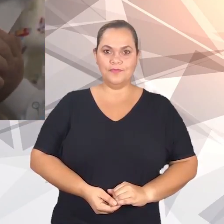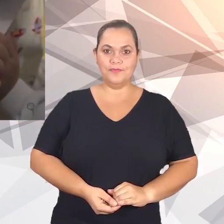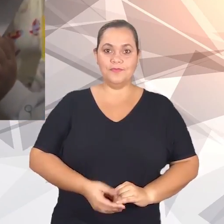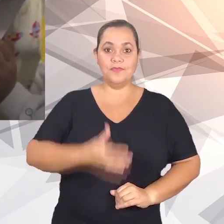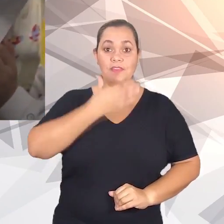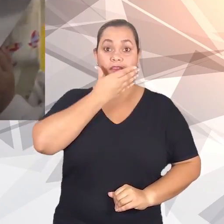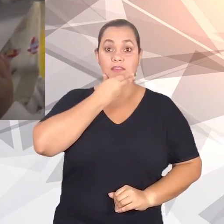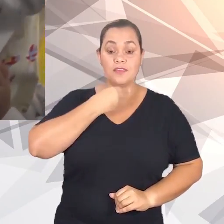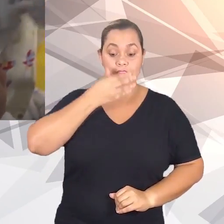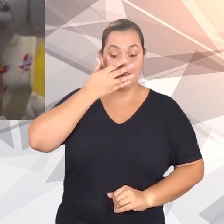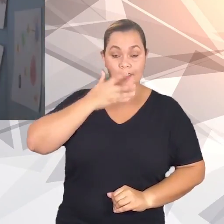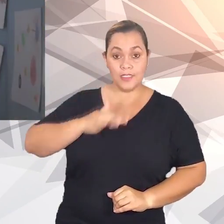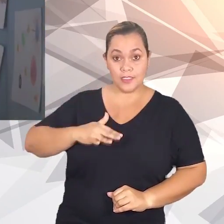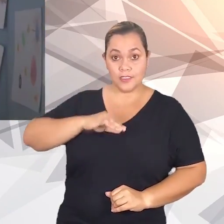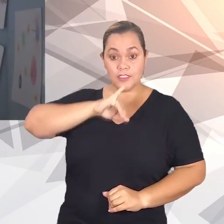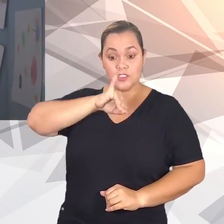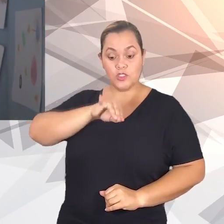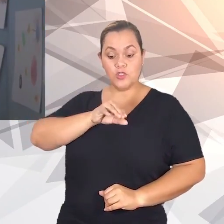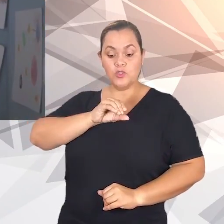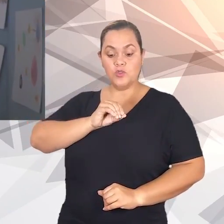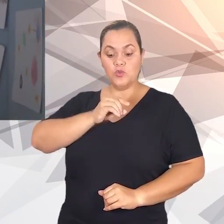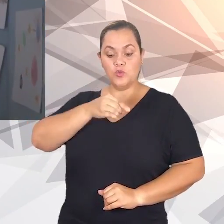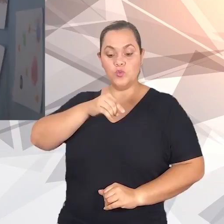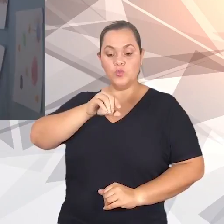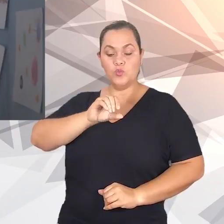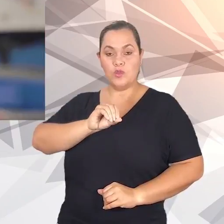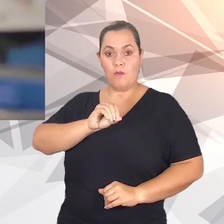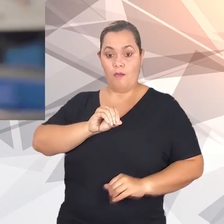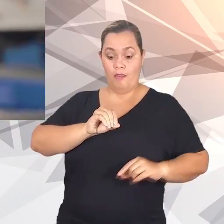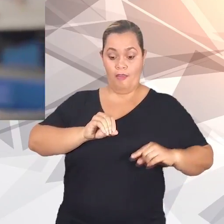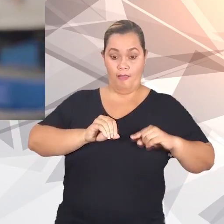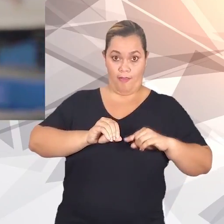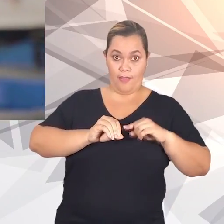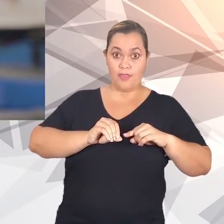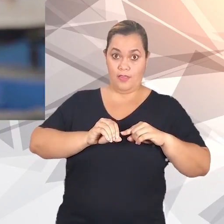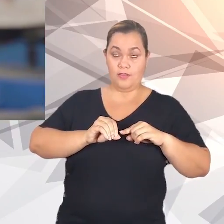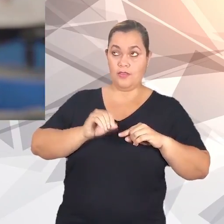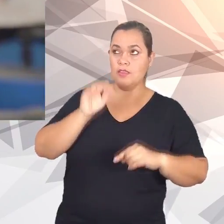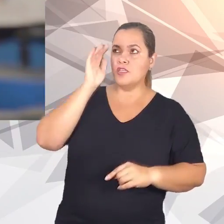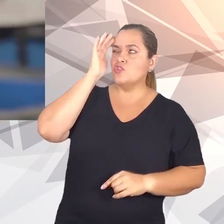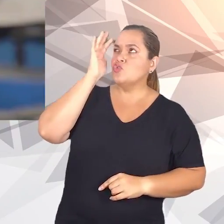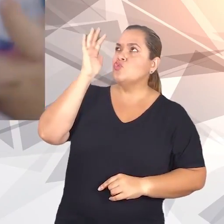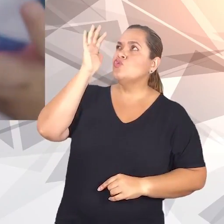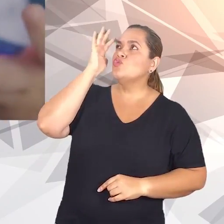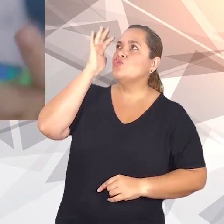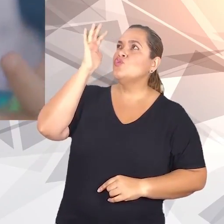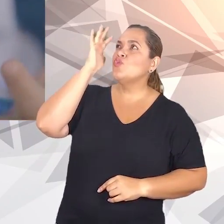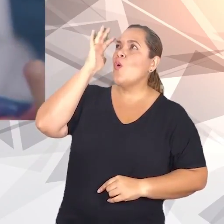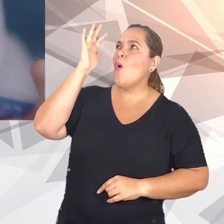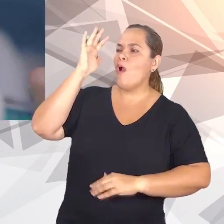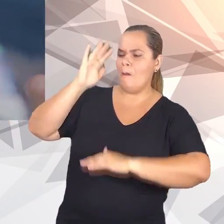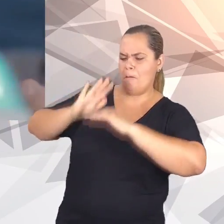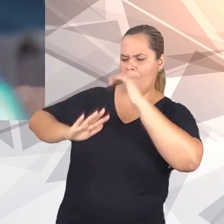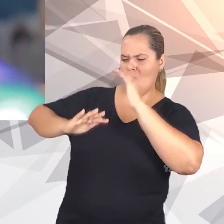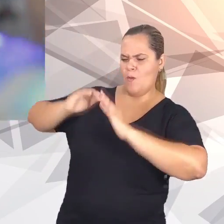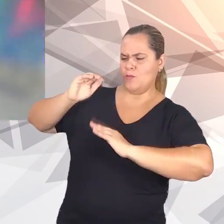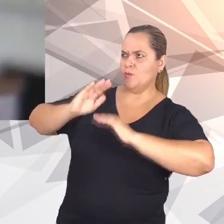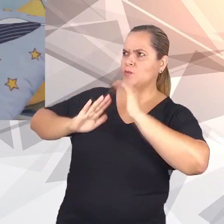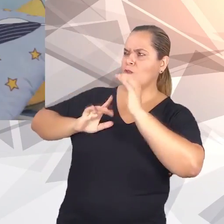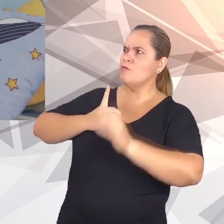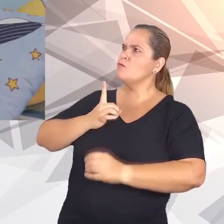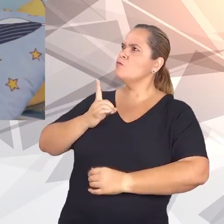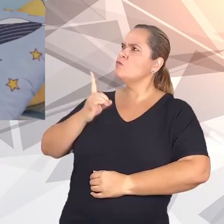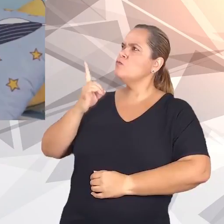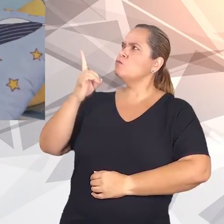O sonho do João é se tornar um grande astronauta. Poder estudar o